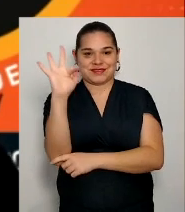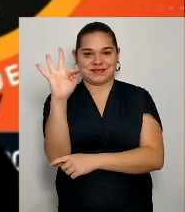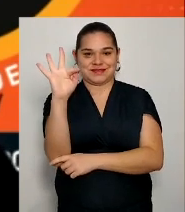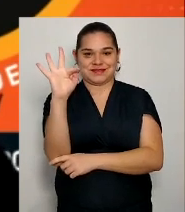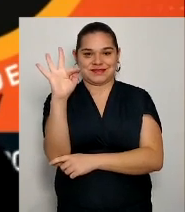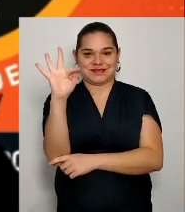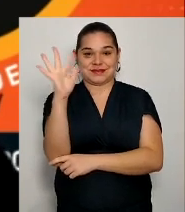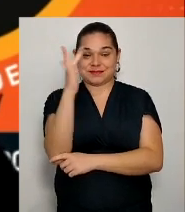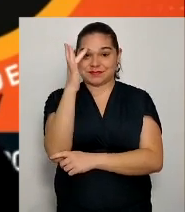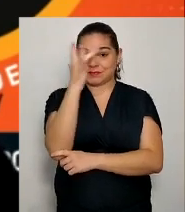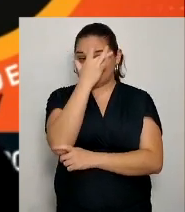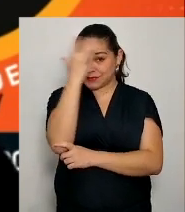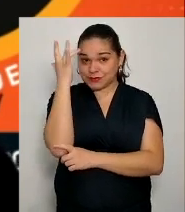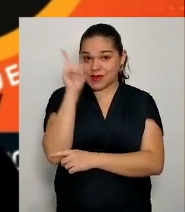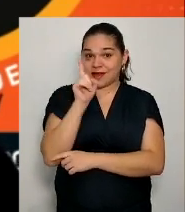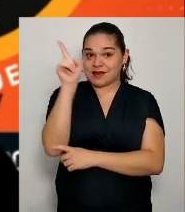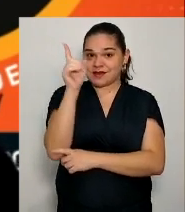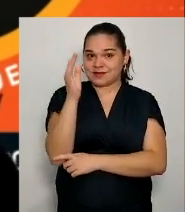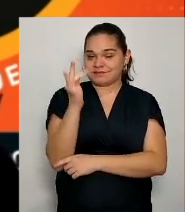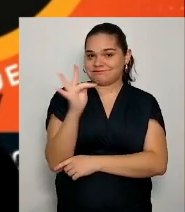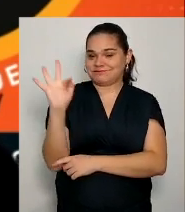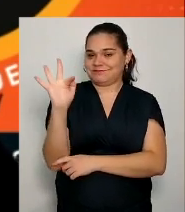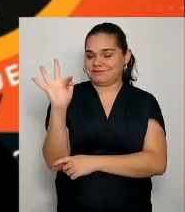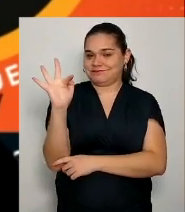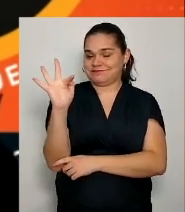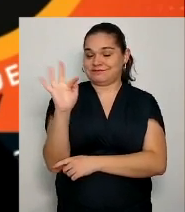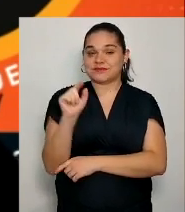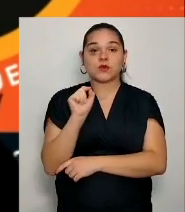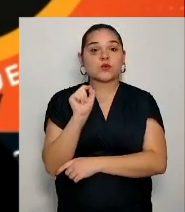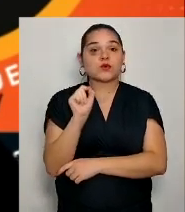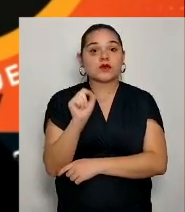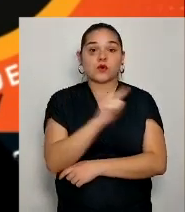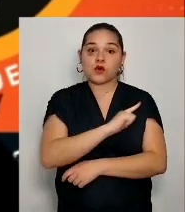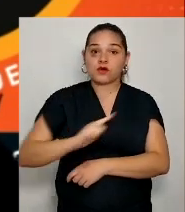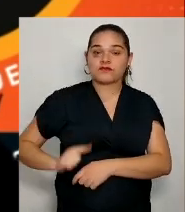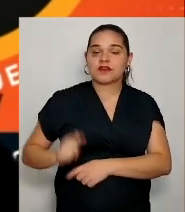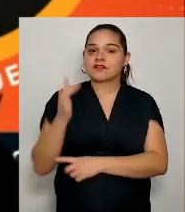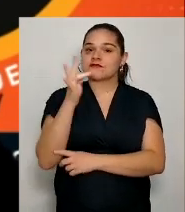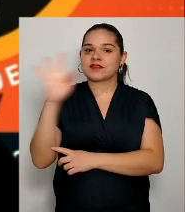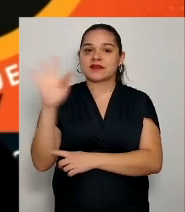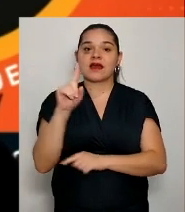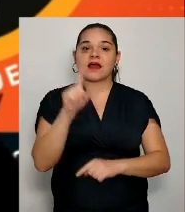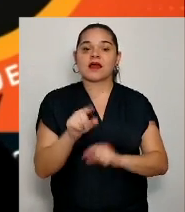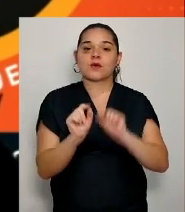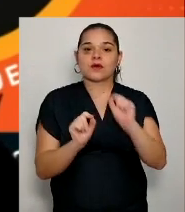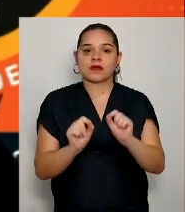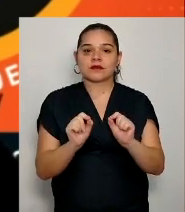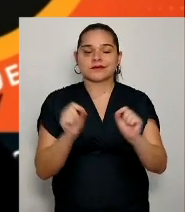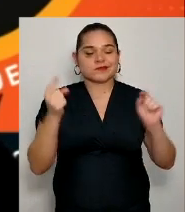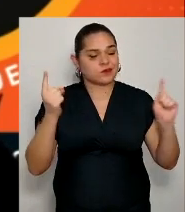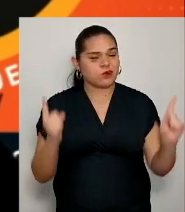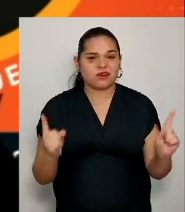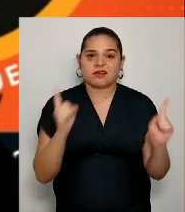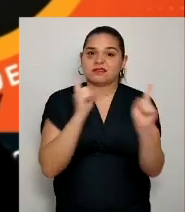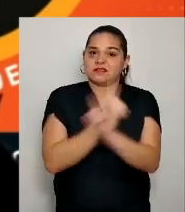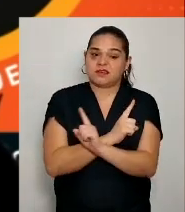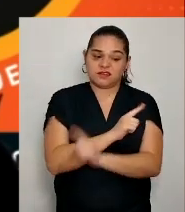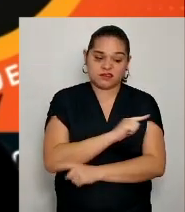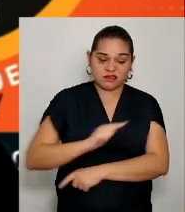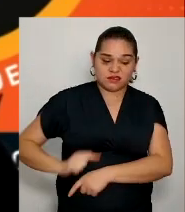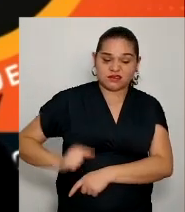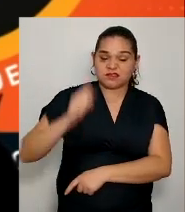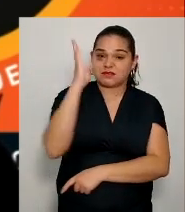O que o governo francês está fazendo é o contrário do que o governo brasileiro está tentando fazer.